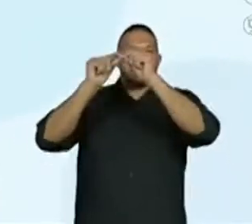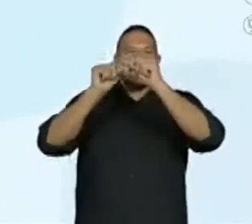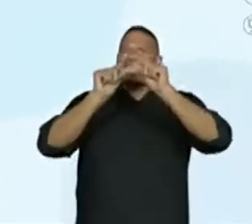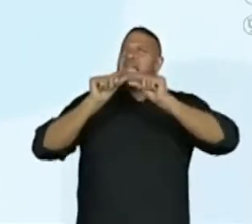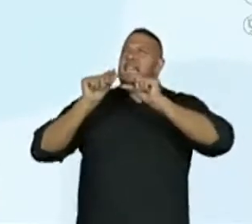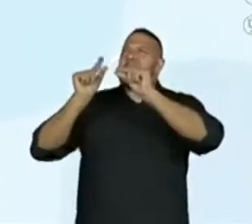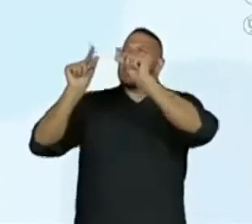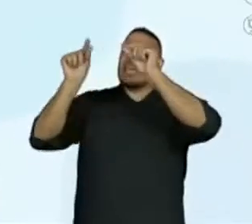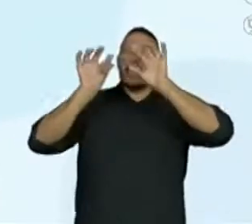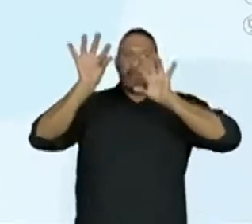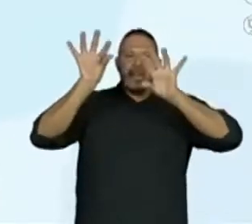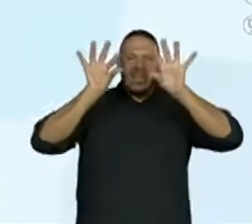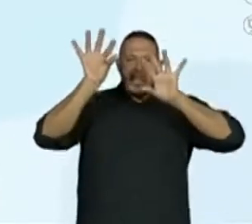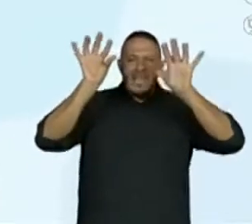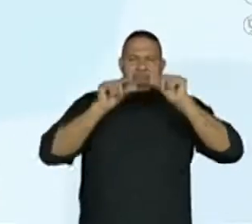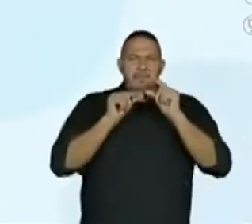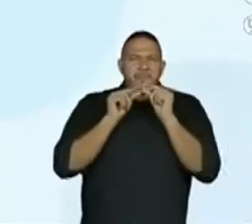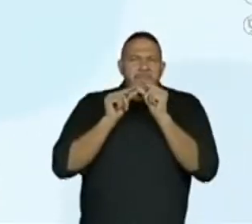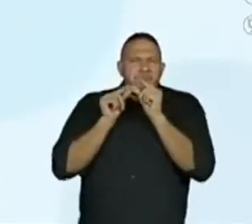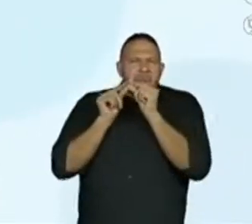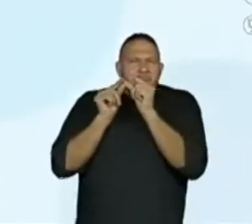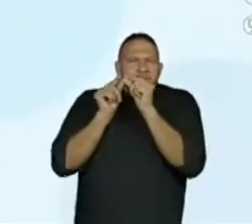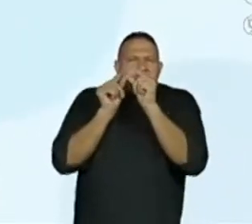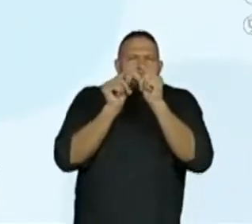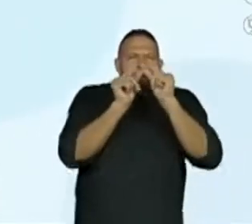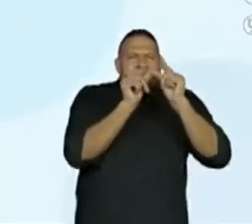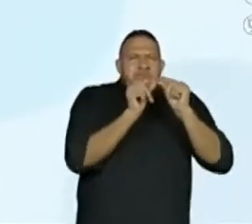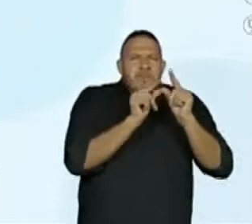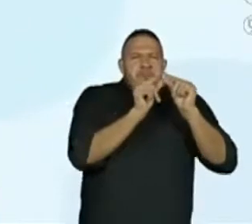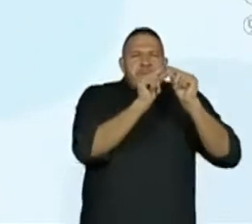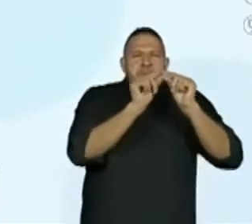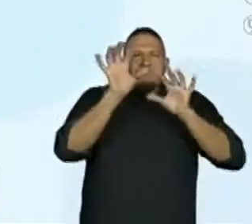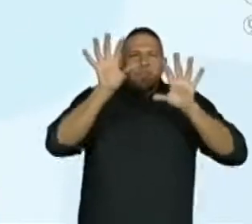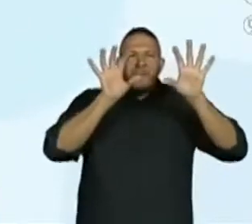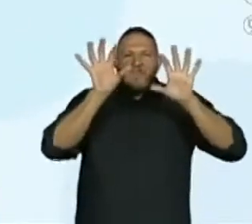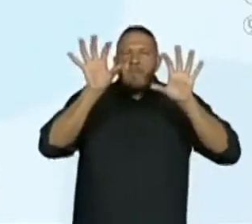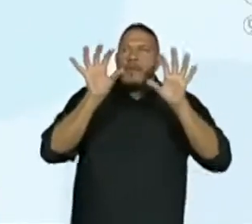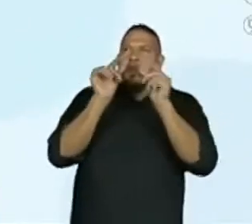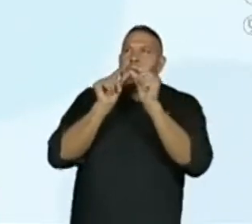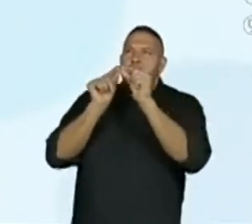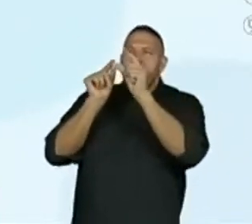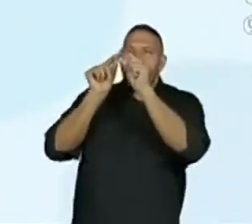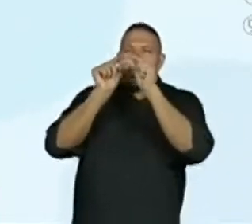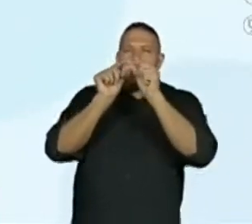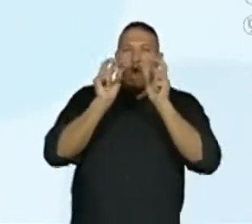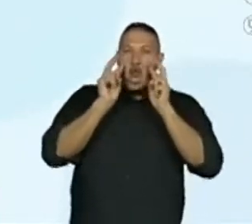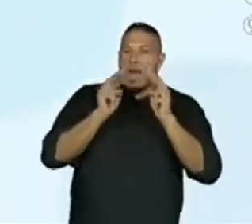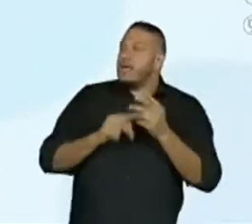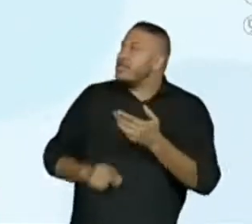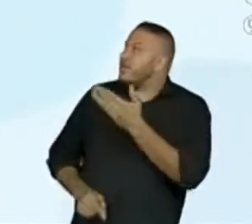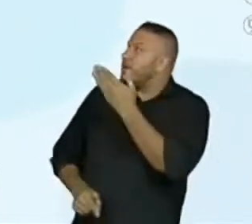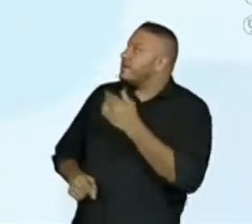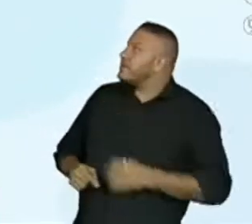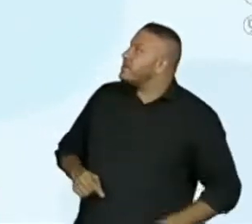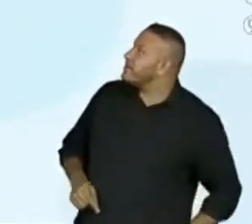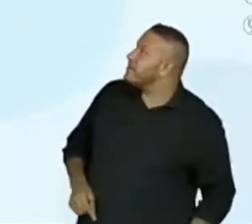constelações. Vocês conseguem reconhecer aí alguma constelação olhando para essa imagem?